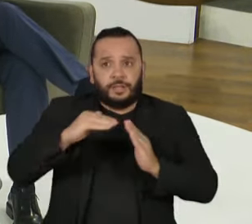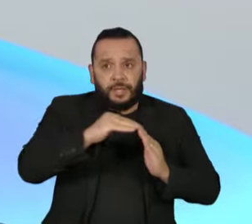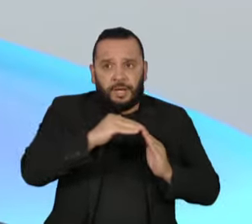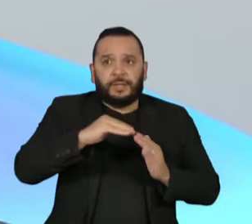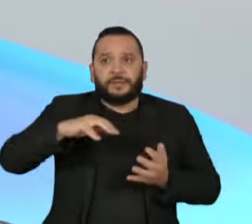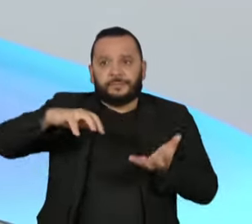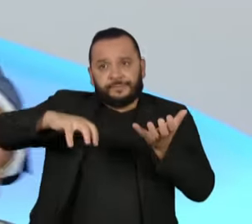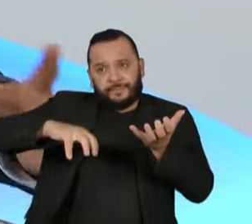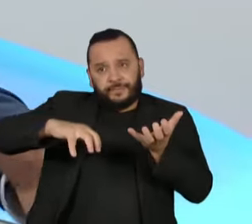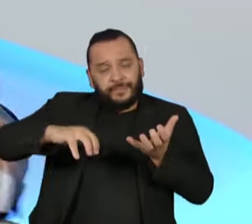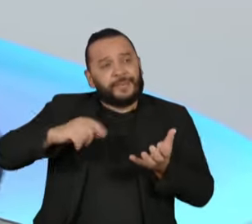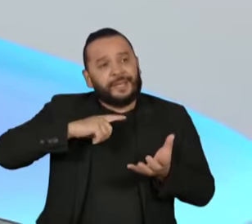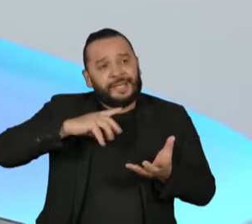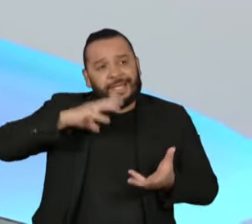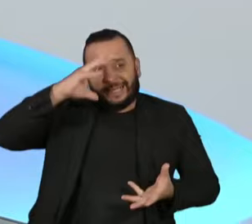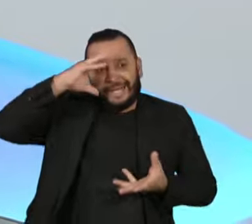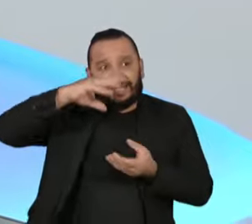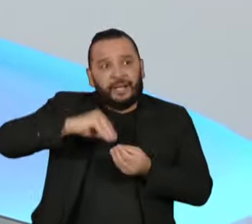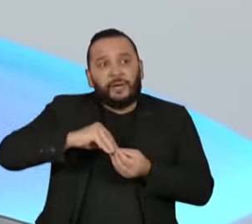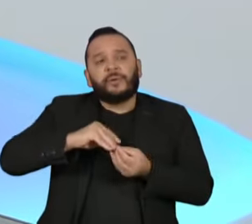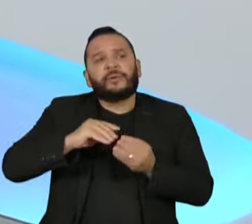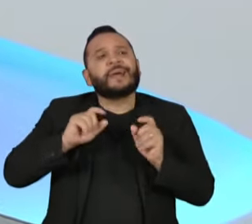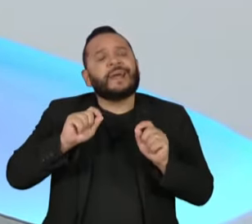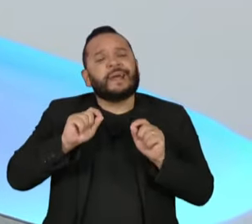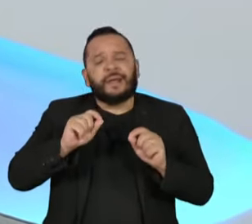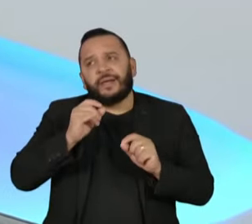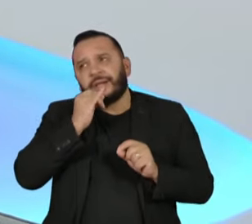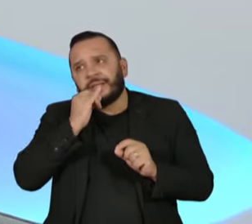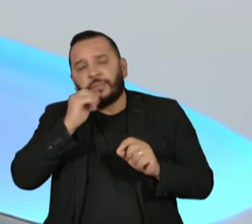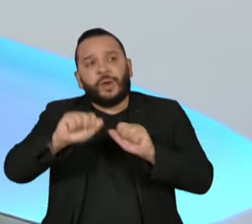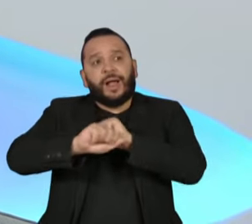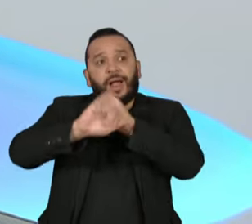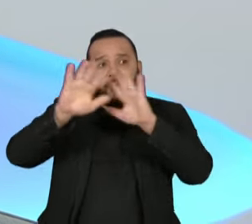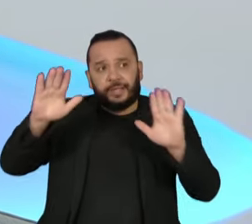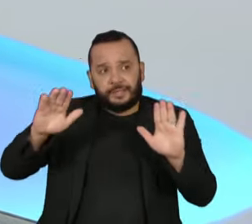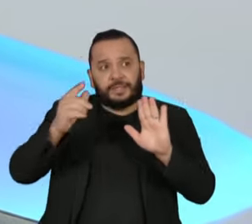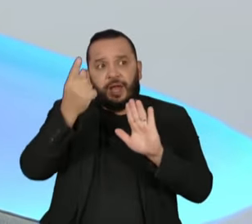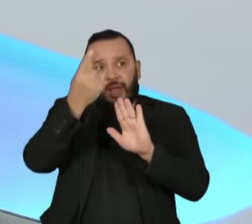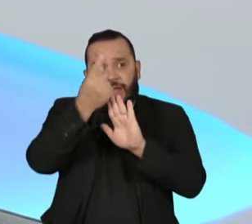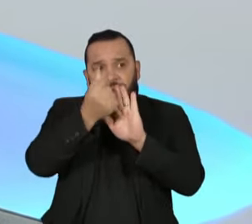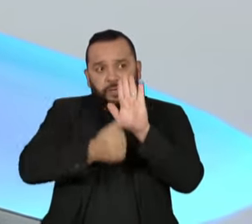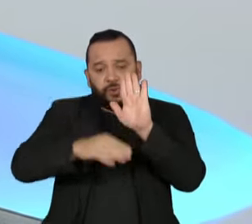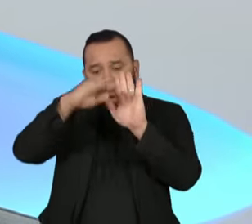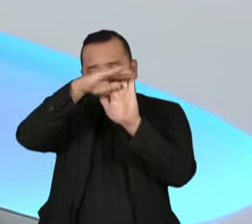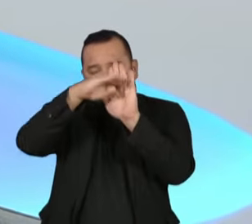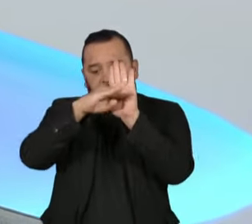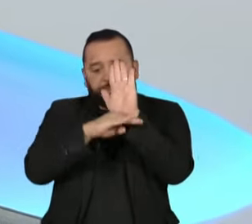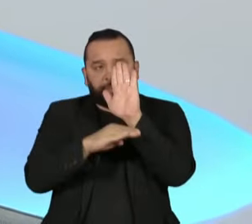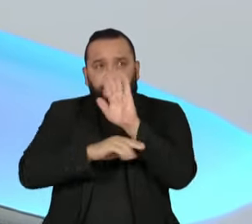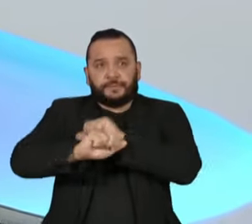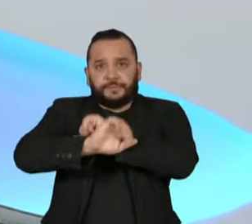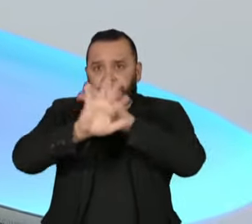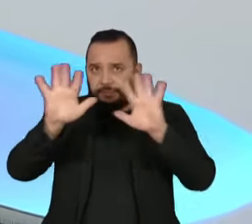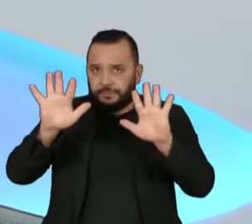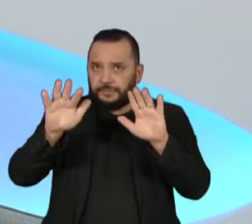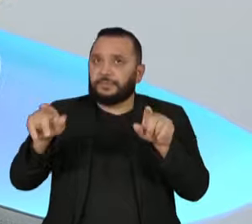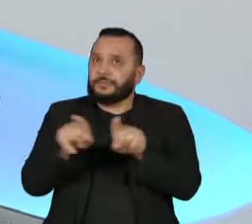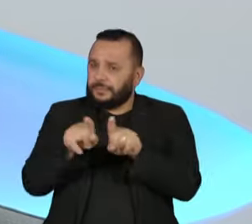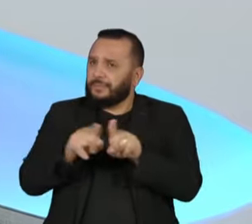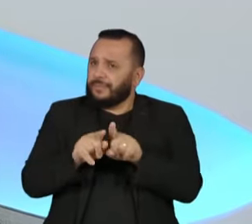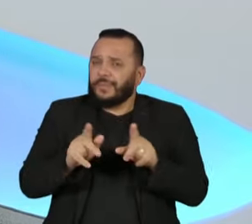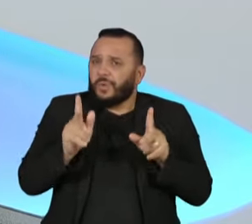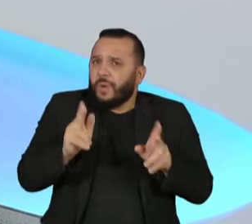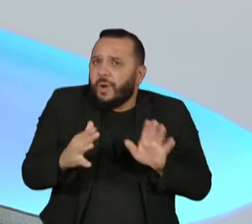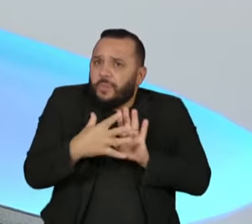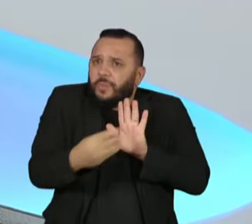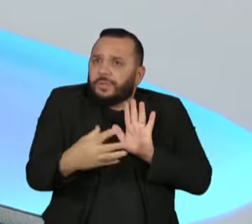por um entendimento lá das duas casas. Transparência, transparência é seguir o modelo que